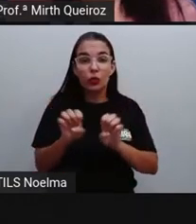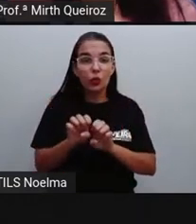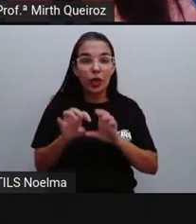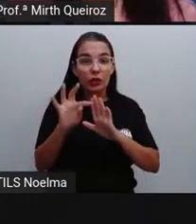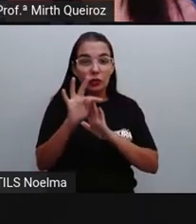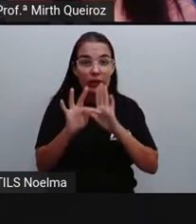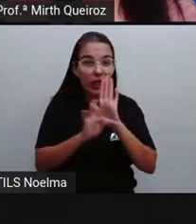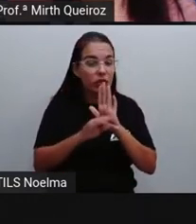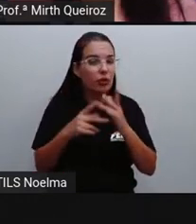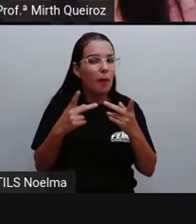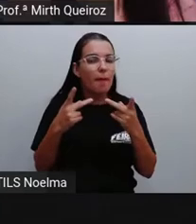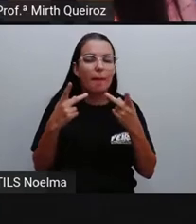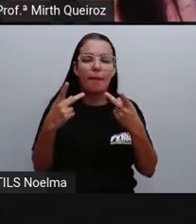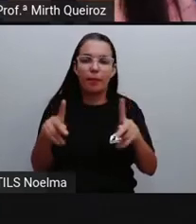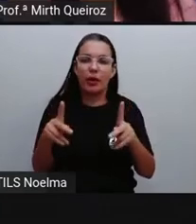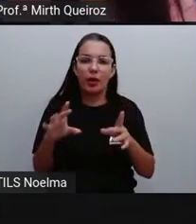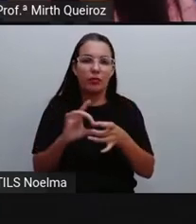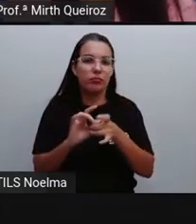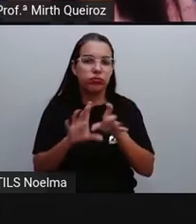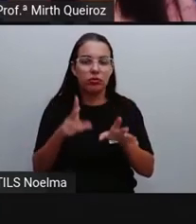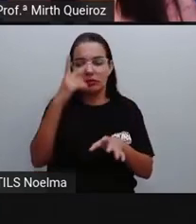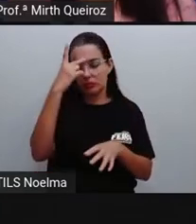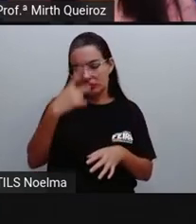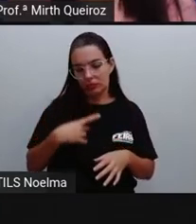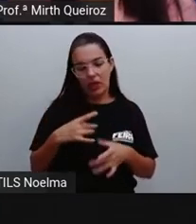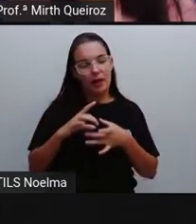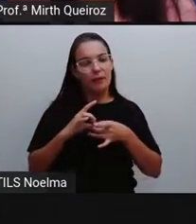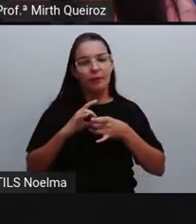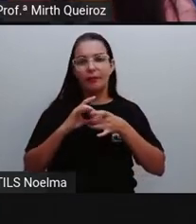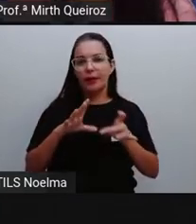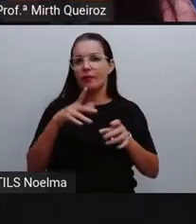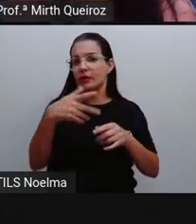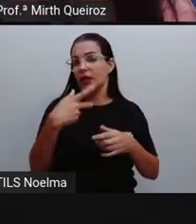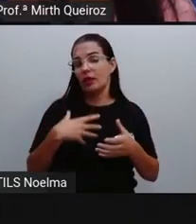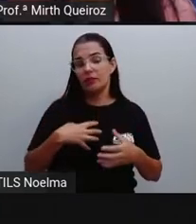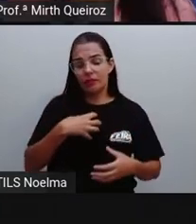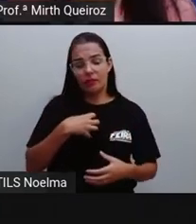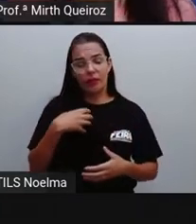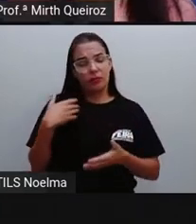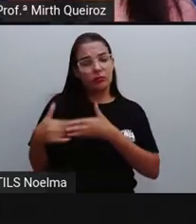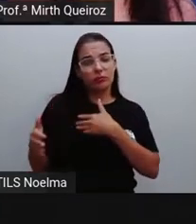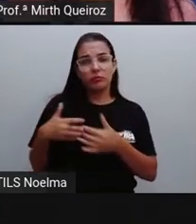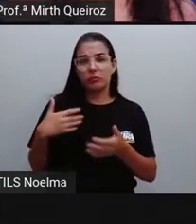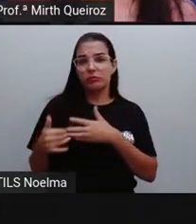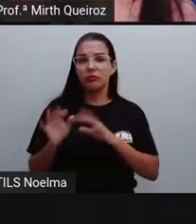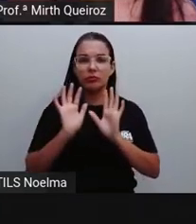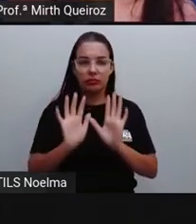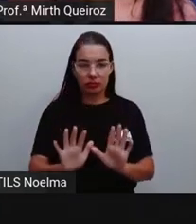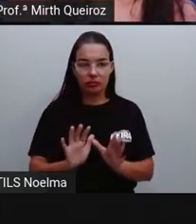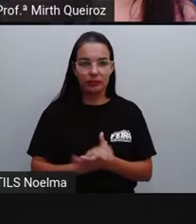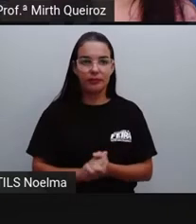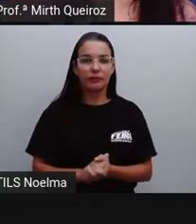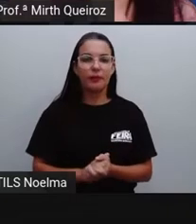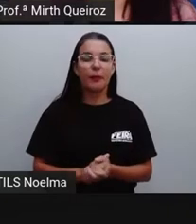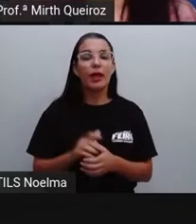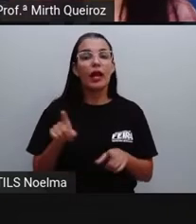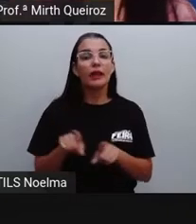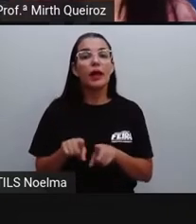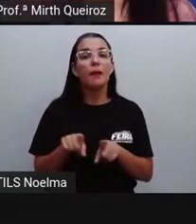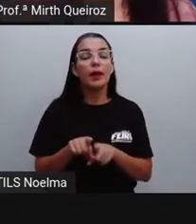é de ordem pessoal. Você pode fazer da forma que você quiser, certo? A